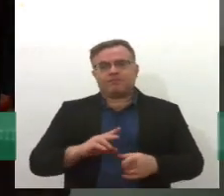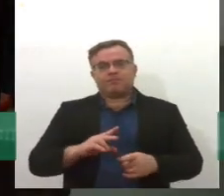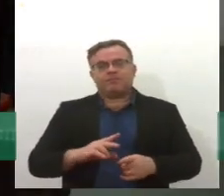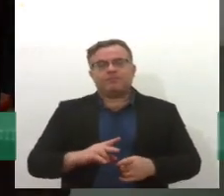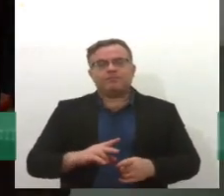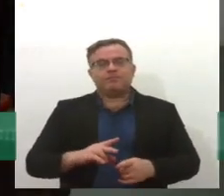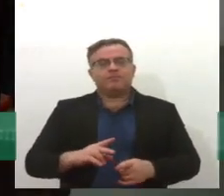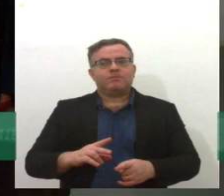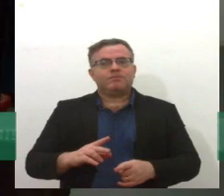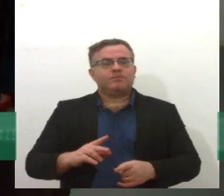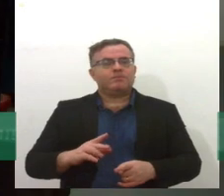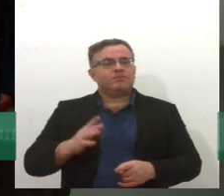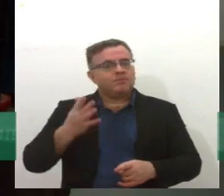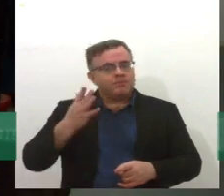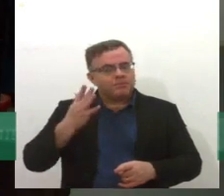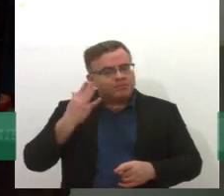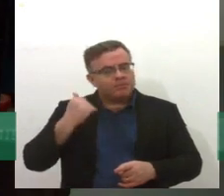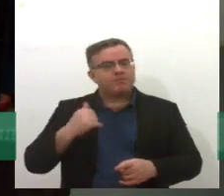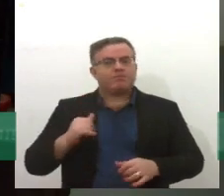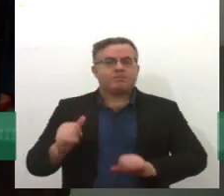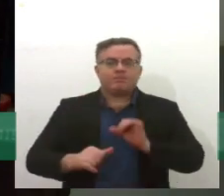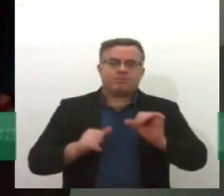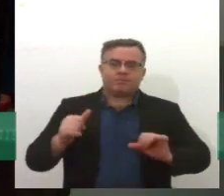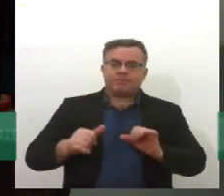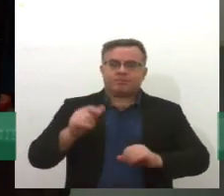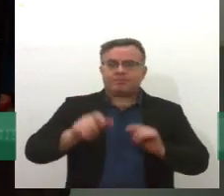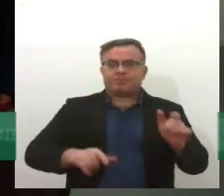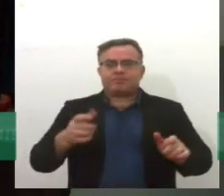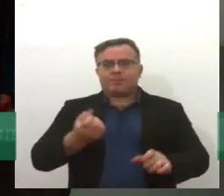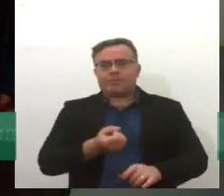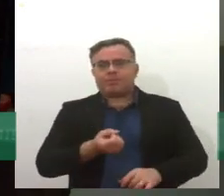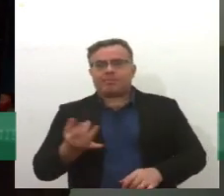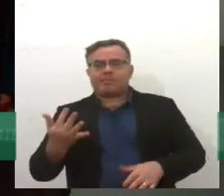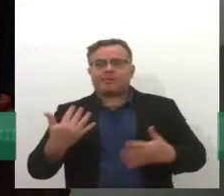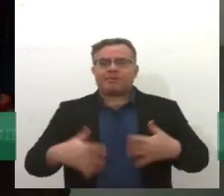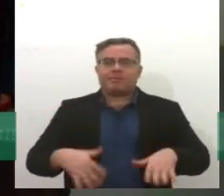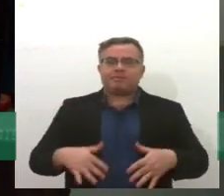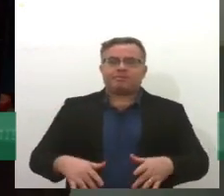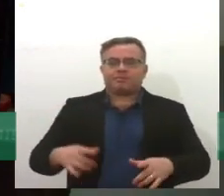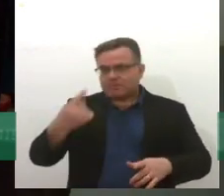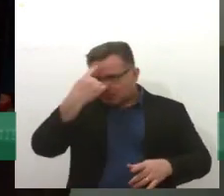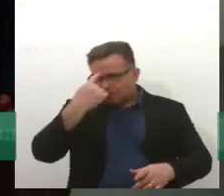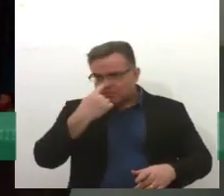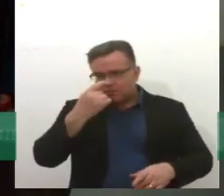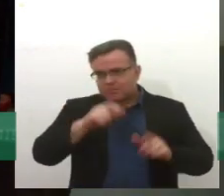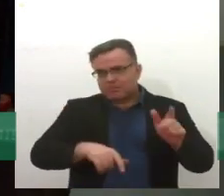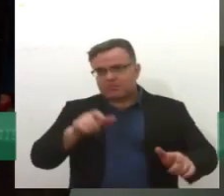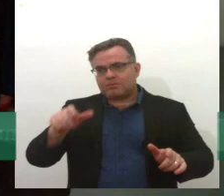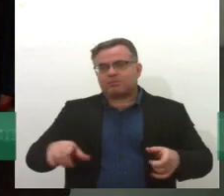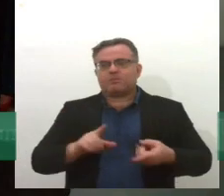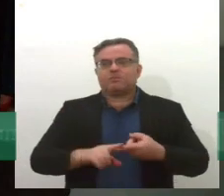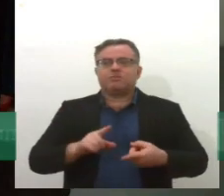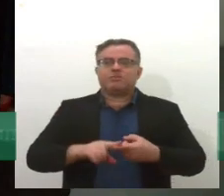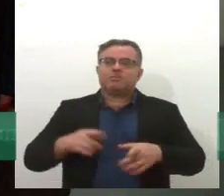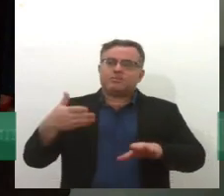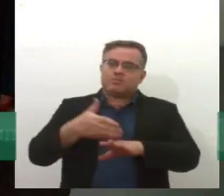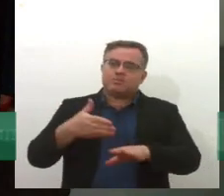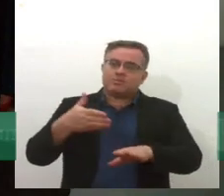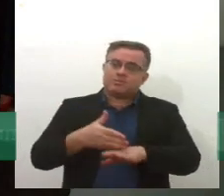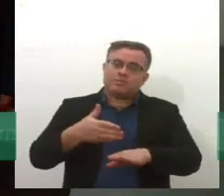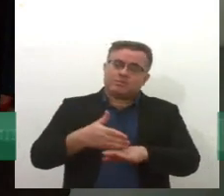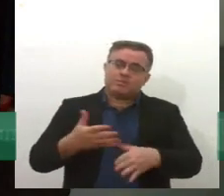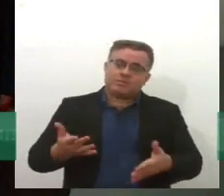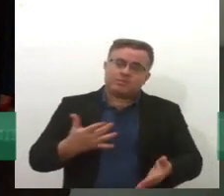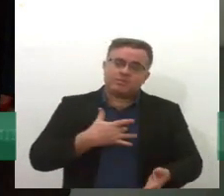anos a gente não só muda a demanda, mas muda o perfil de pessoa que acessa esse serviço de